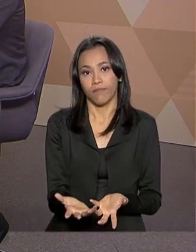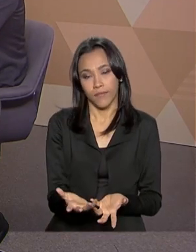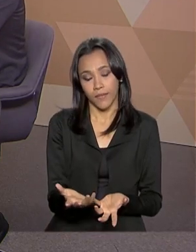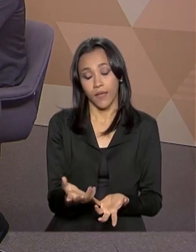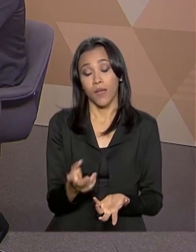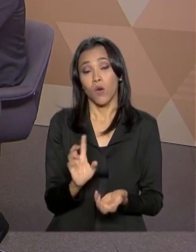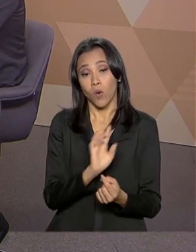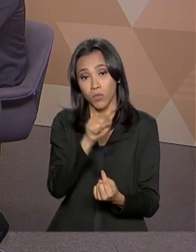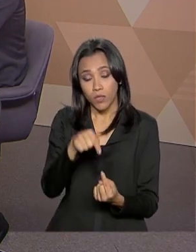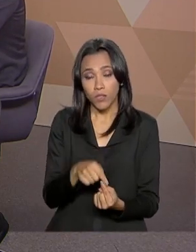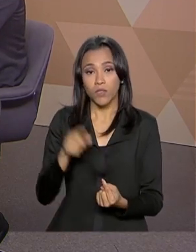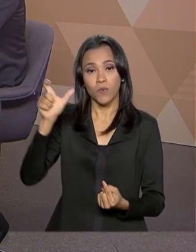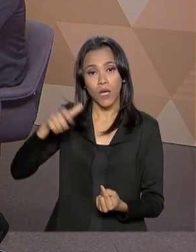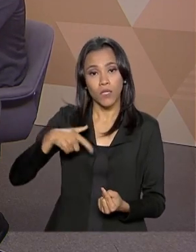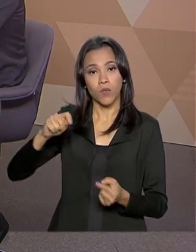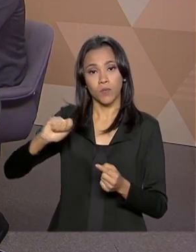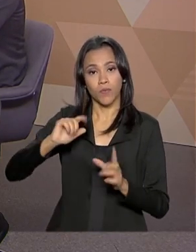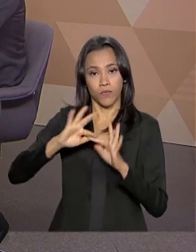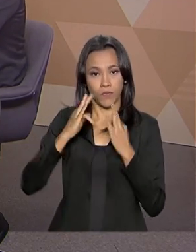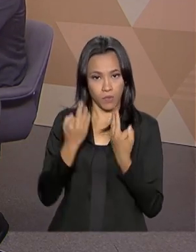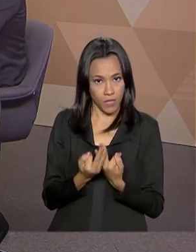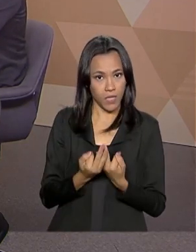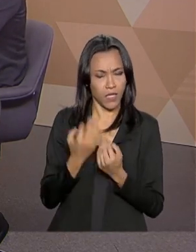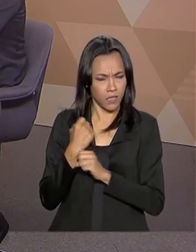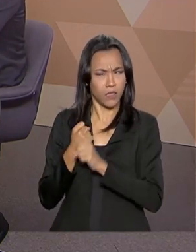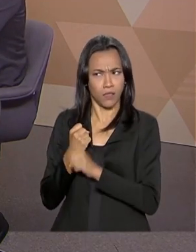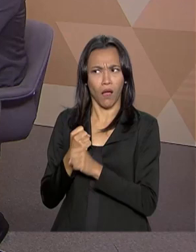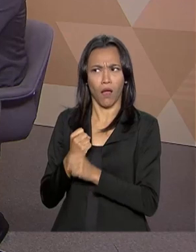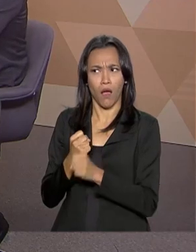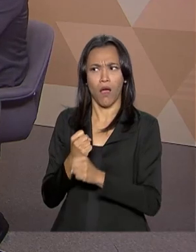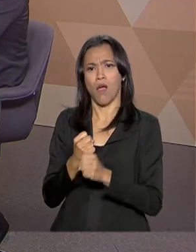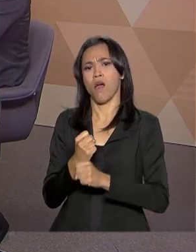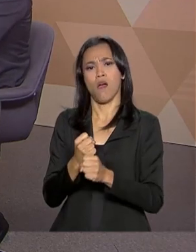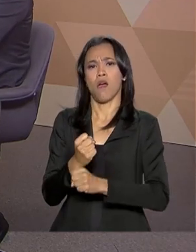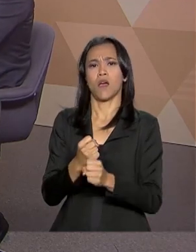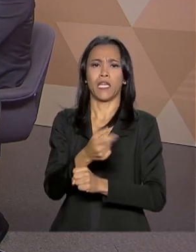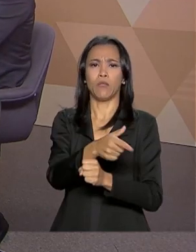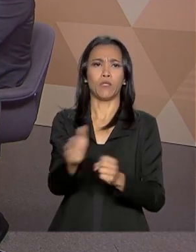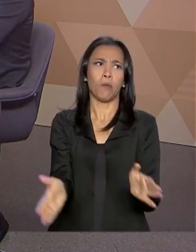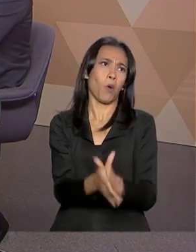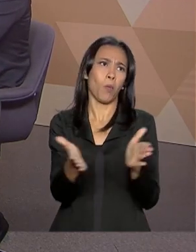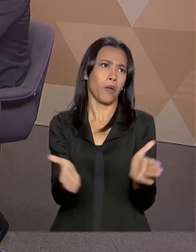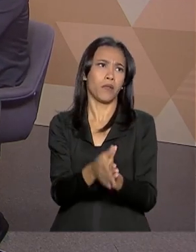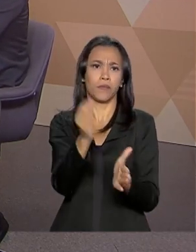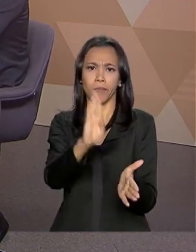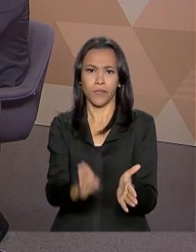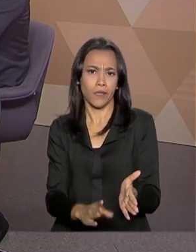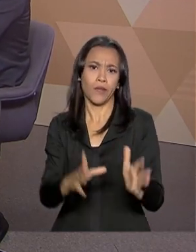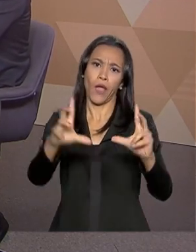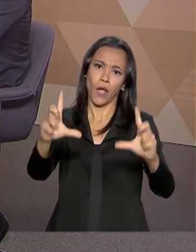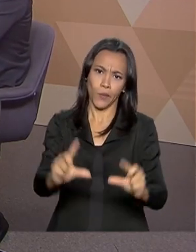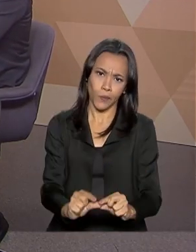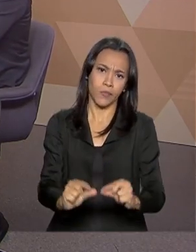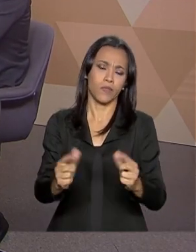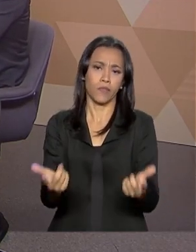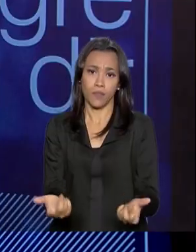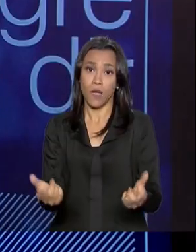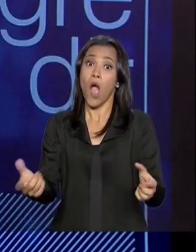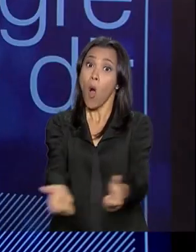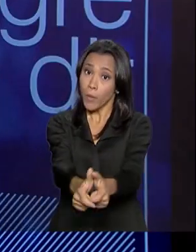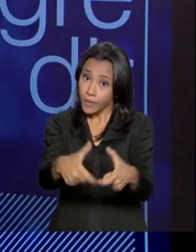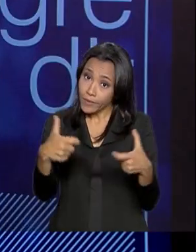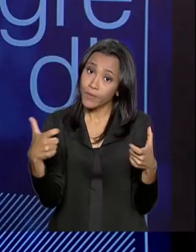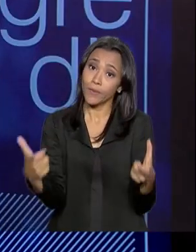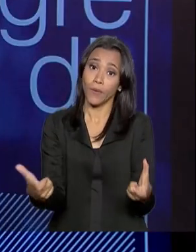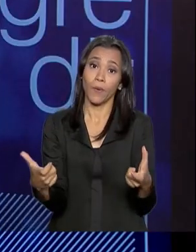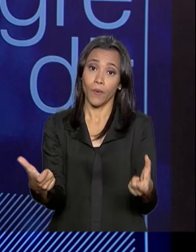tendência do Bolsa Família esses anos todos, mesmo no período que se dizia que não tinha mais pobreza no Brasil, que tinha se reduzido a pobreza no Brasil, aumentou.